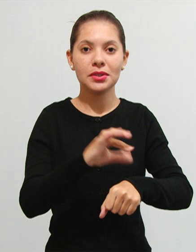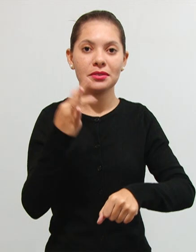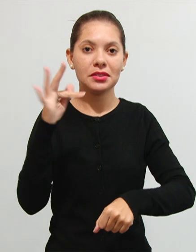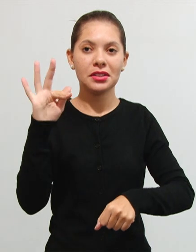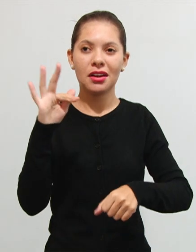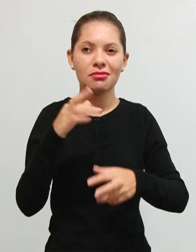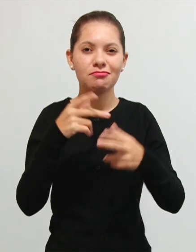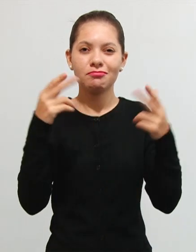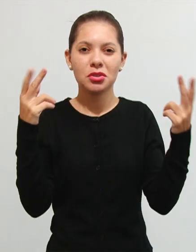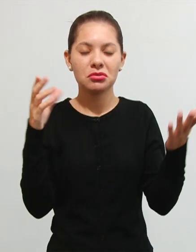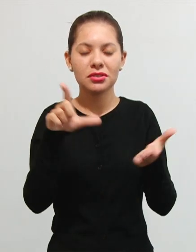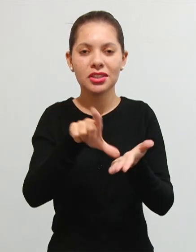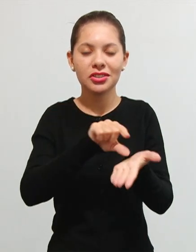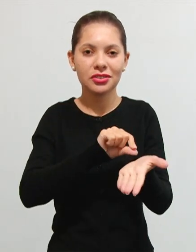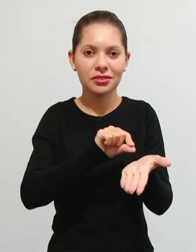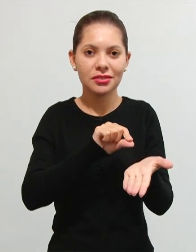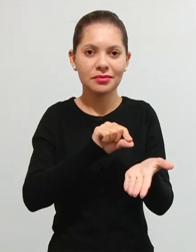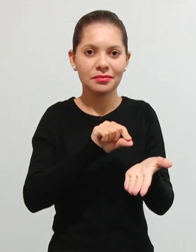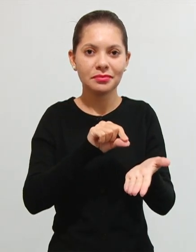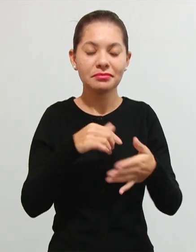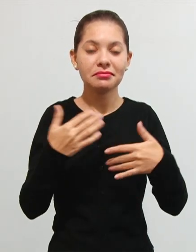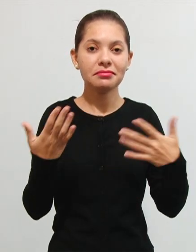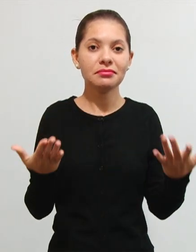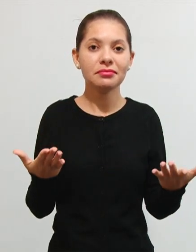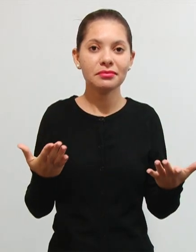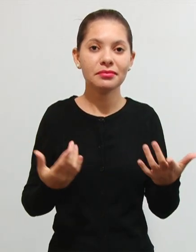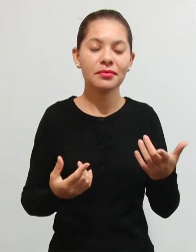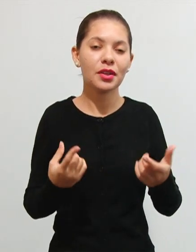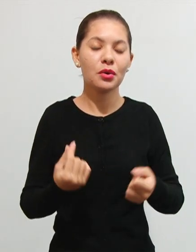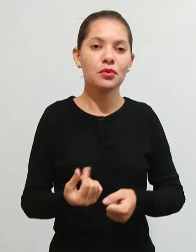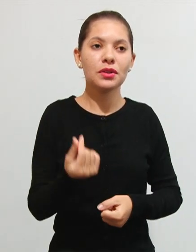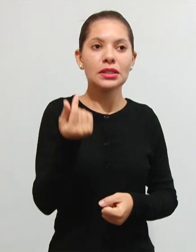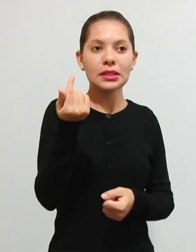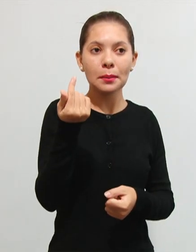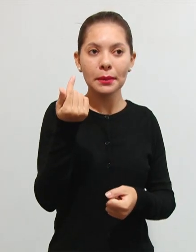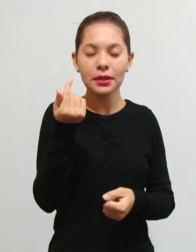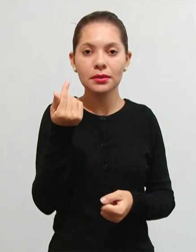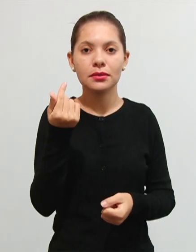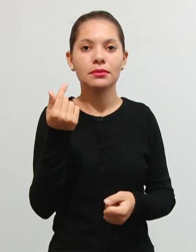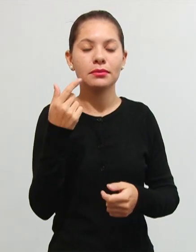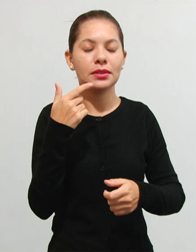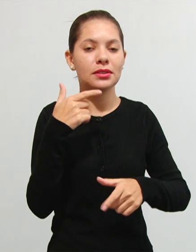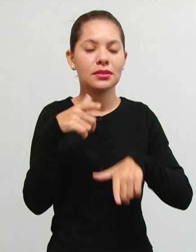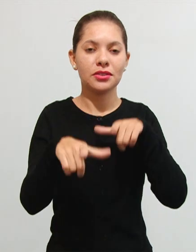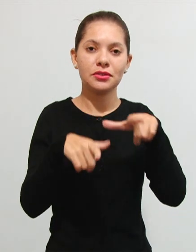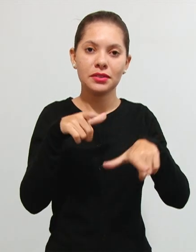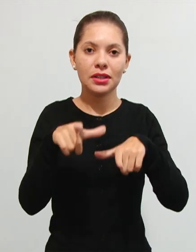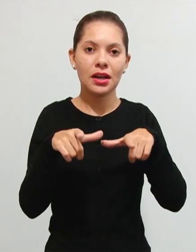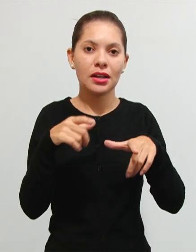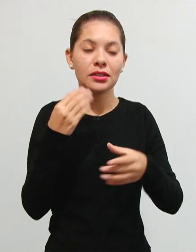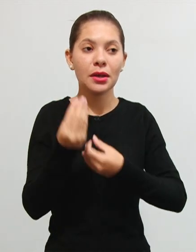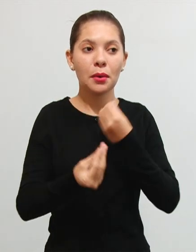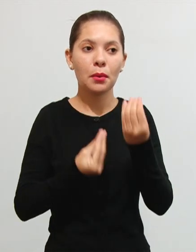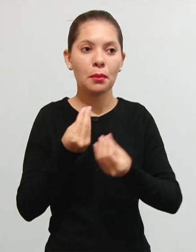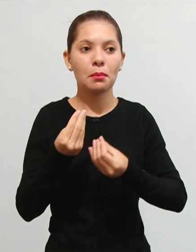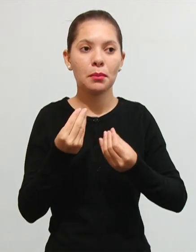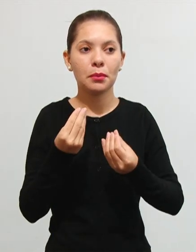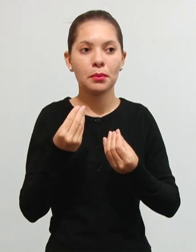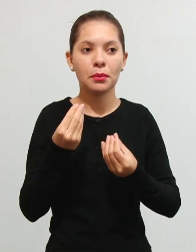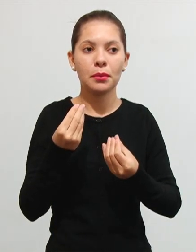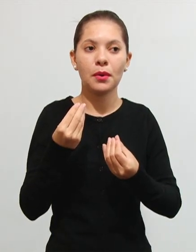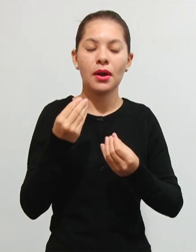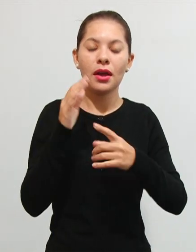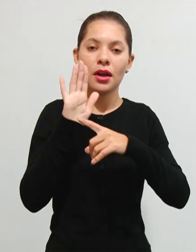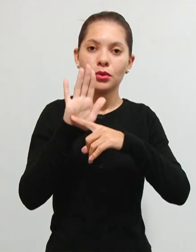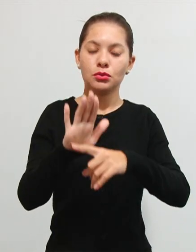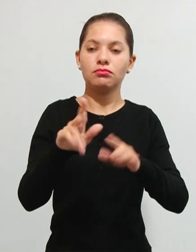outros artigos tá então o financiamento dessas atividades sociais será realizado por meio de recursos próprios